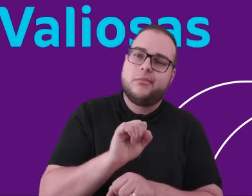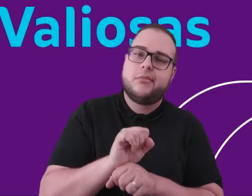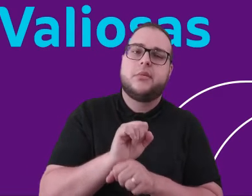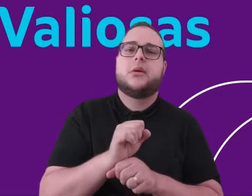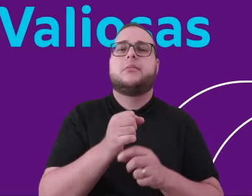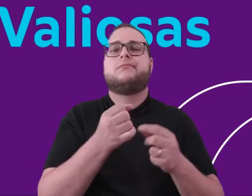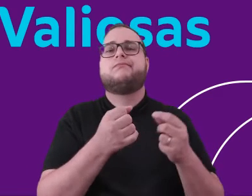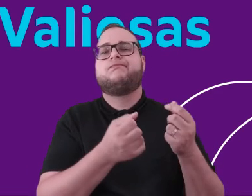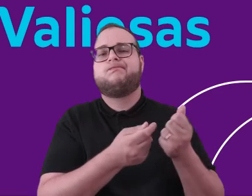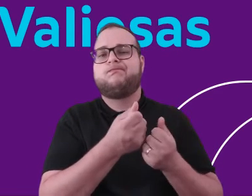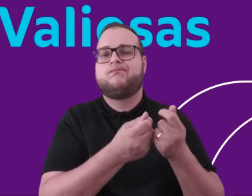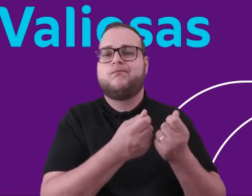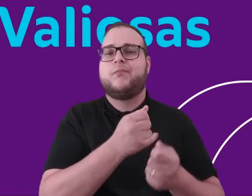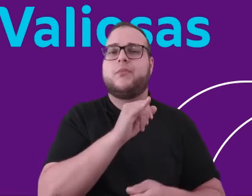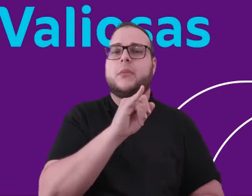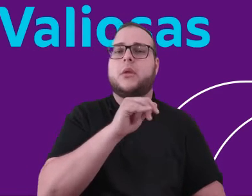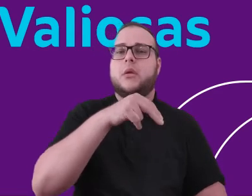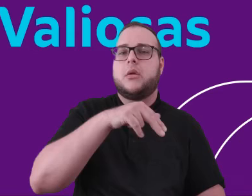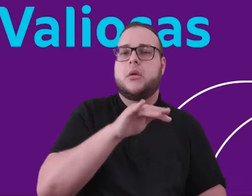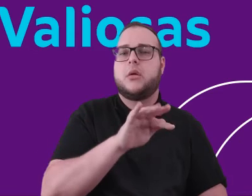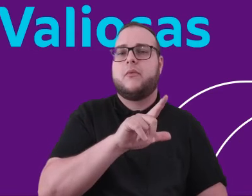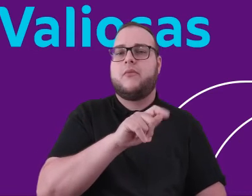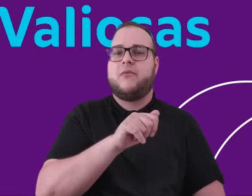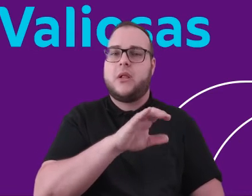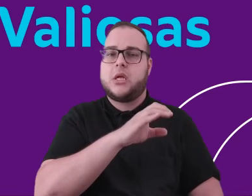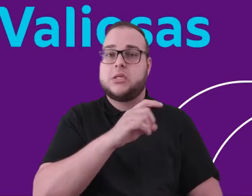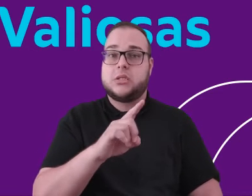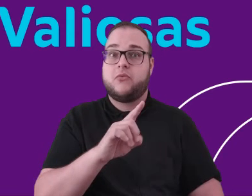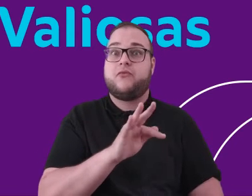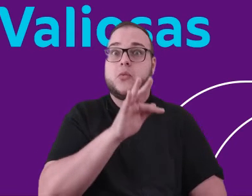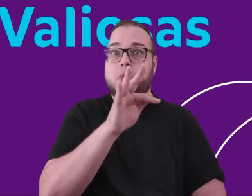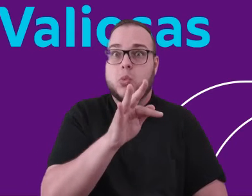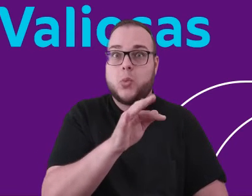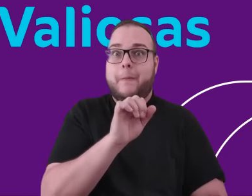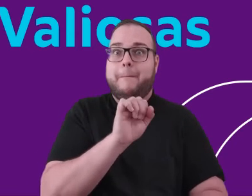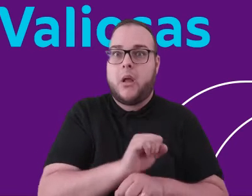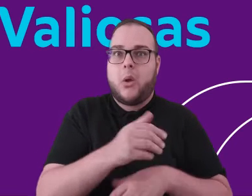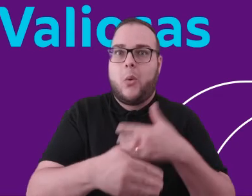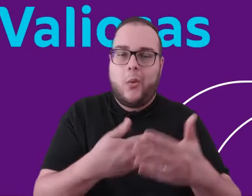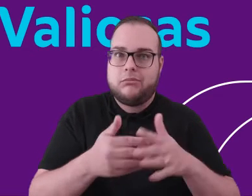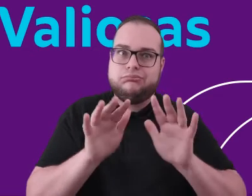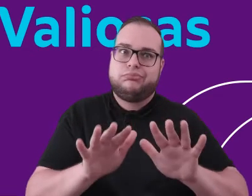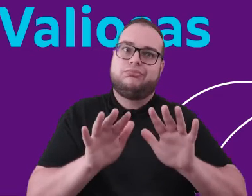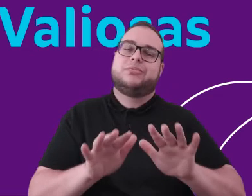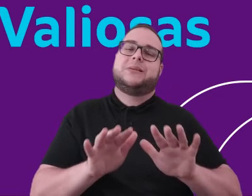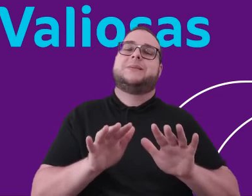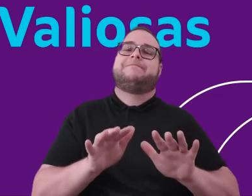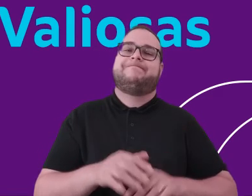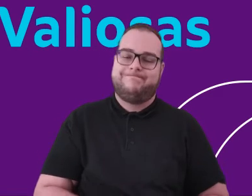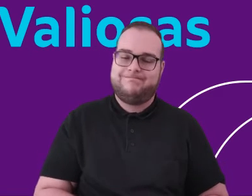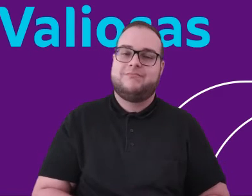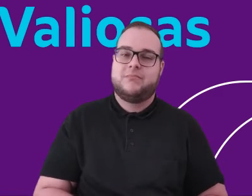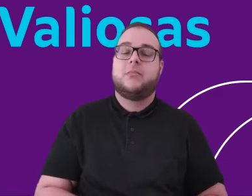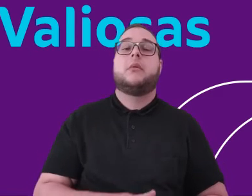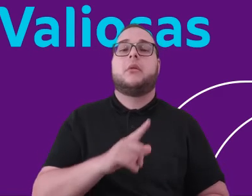relação à inflação, você talvez se ponha na situação de ter que pisar mais forte no freio lá na frente. Um dos índices que